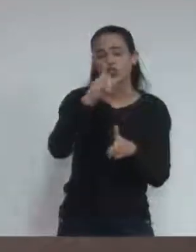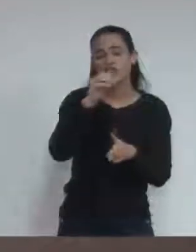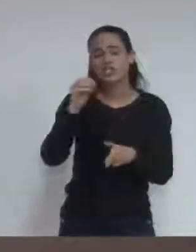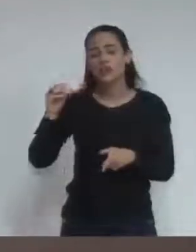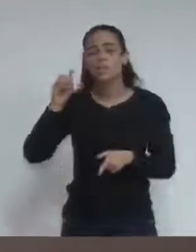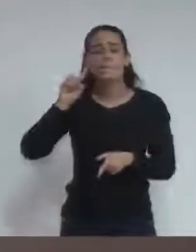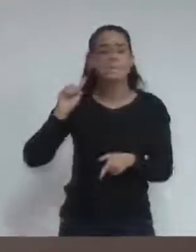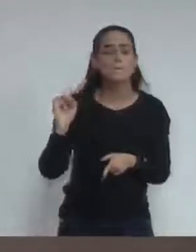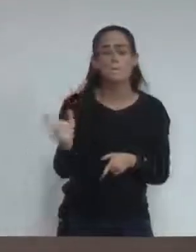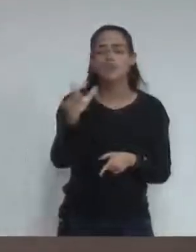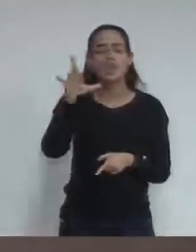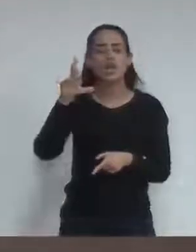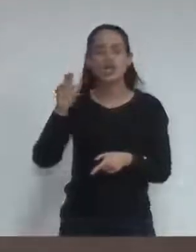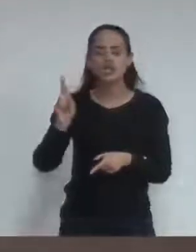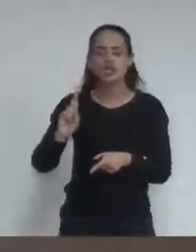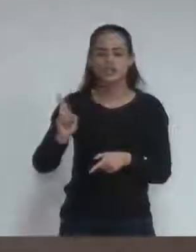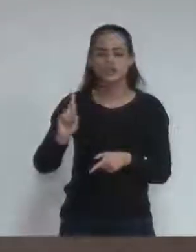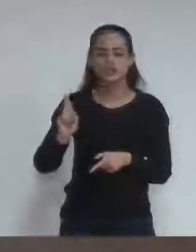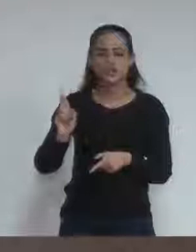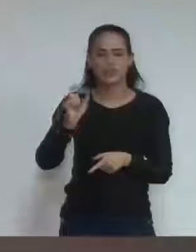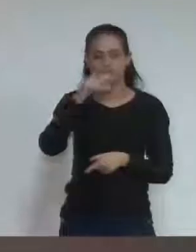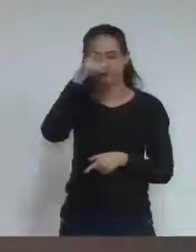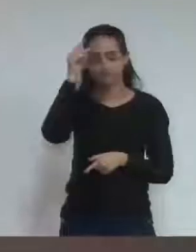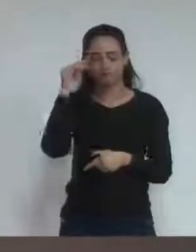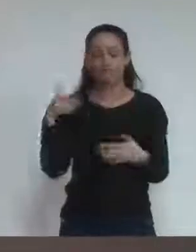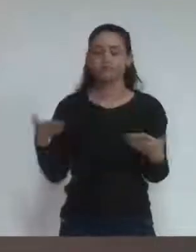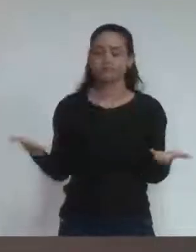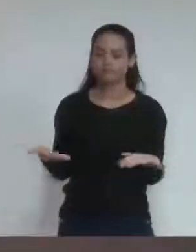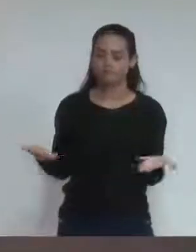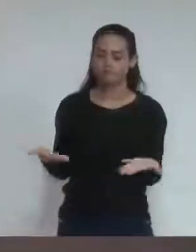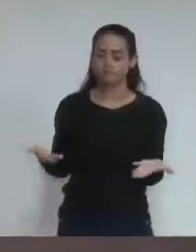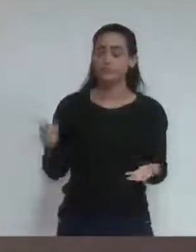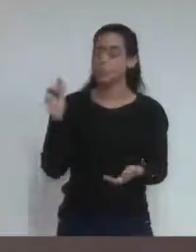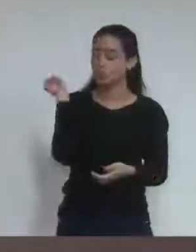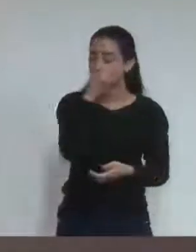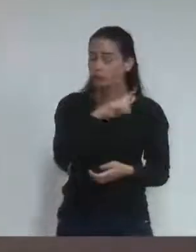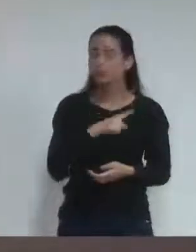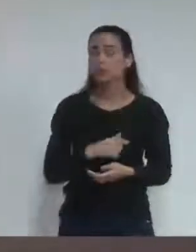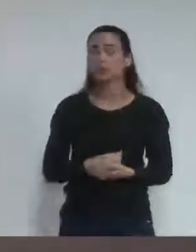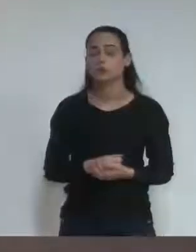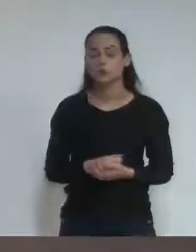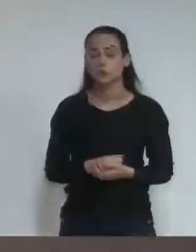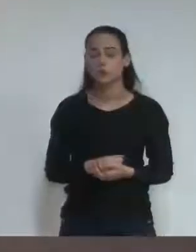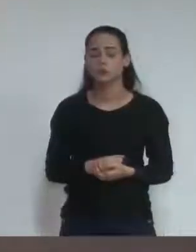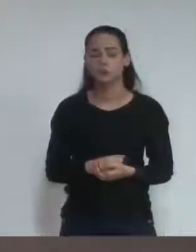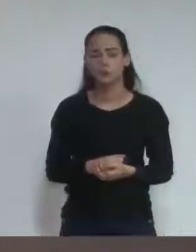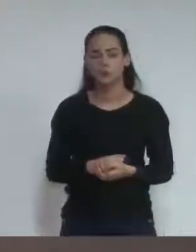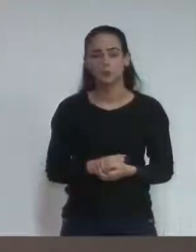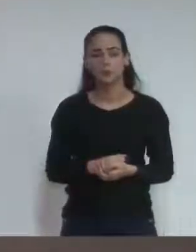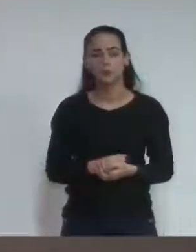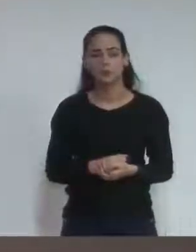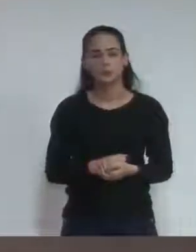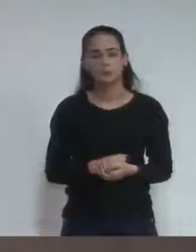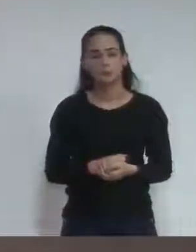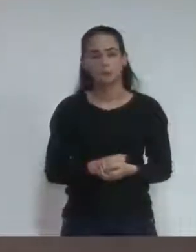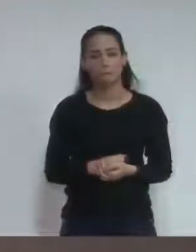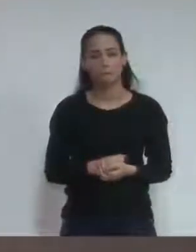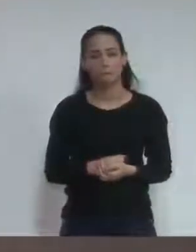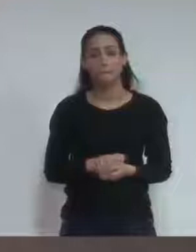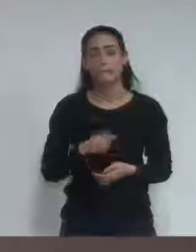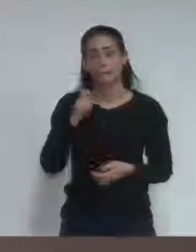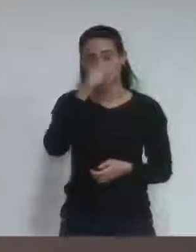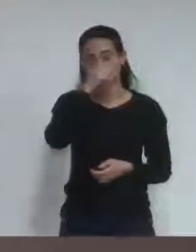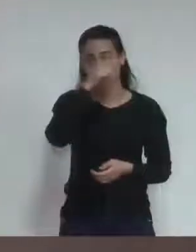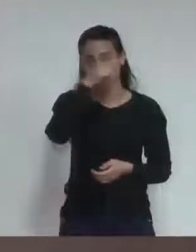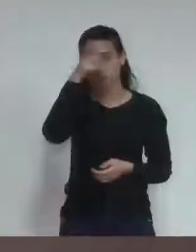por isso que as contas deles não fecham, por isso que a situação está ruim. Agora, gente, ele poderia ter feito e